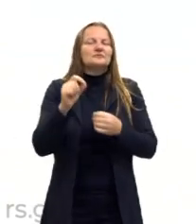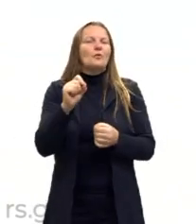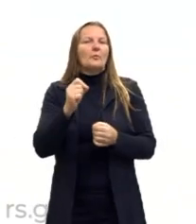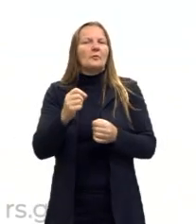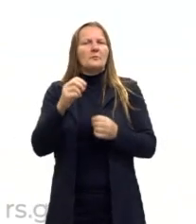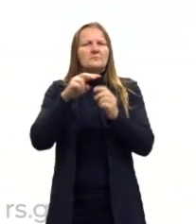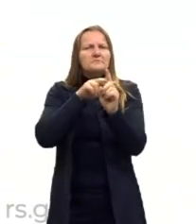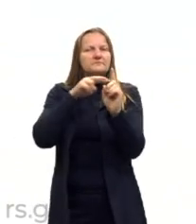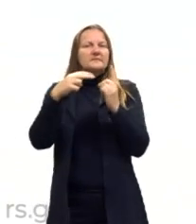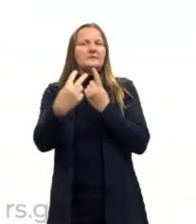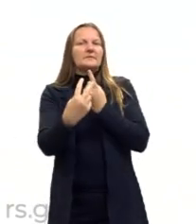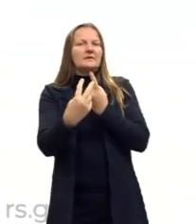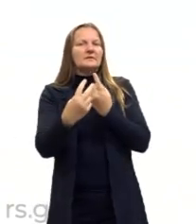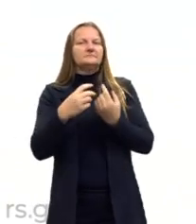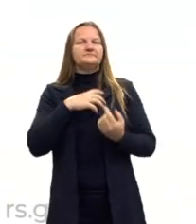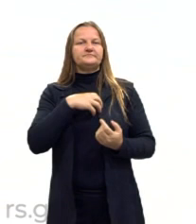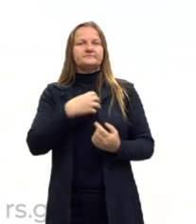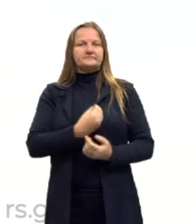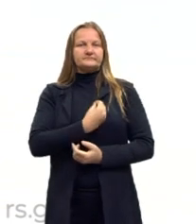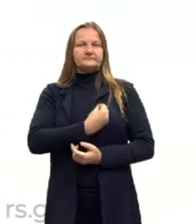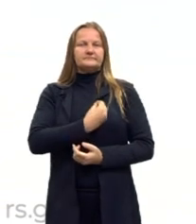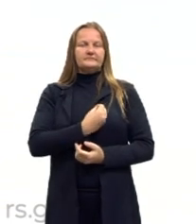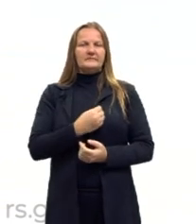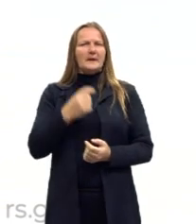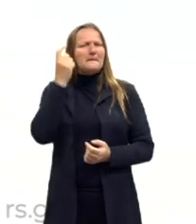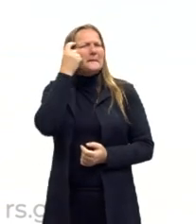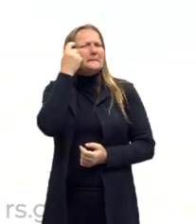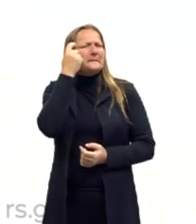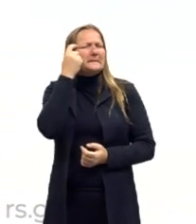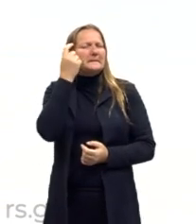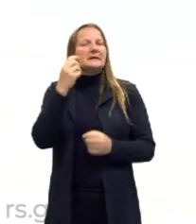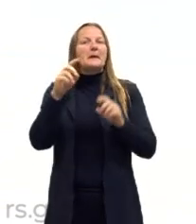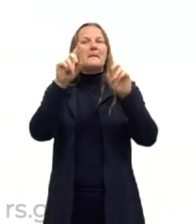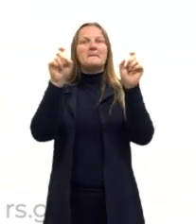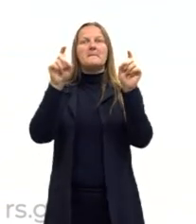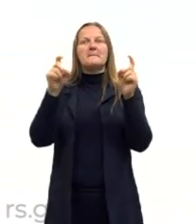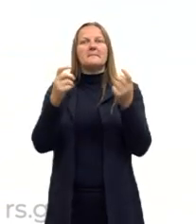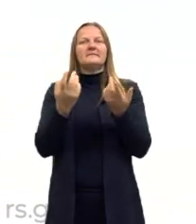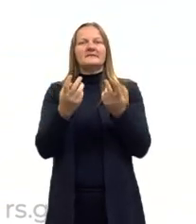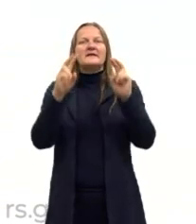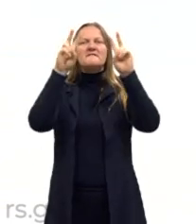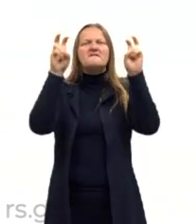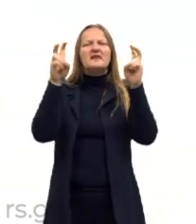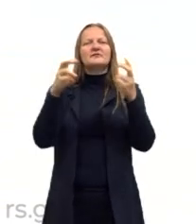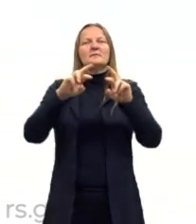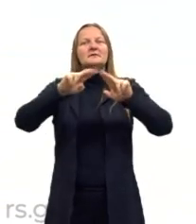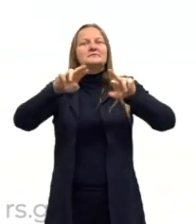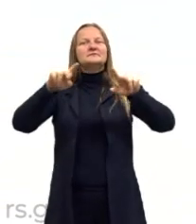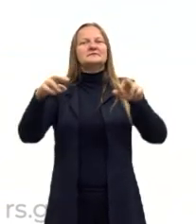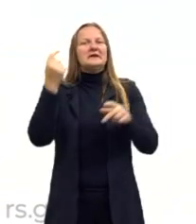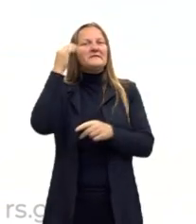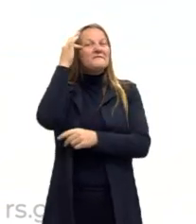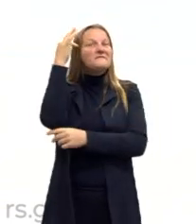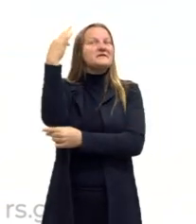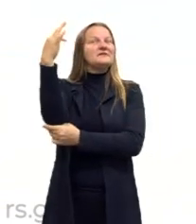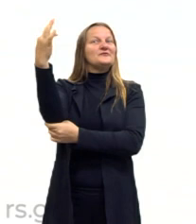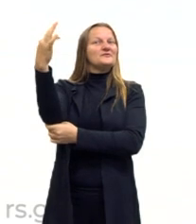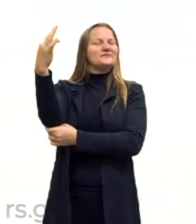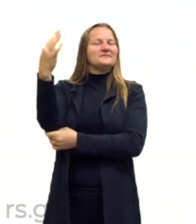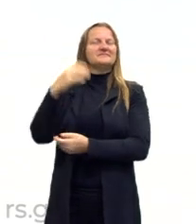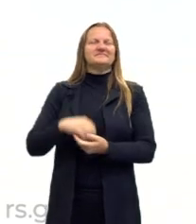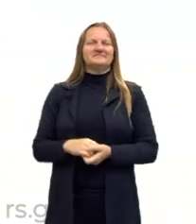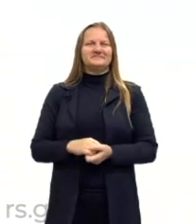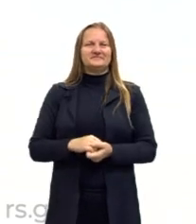essa a perspectiva que nós queremos para nossas vidas? Será que seremos felizes assim? Então esses são alguns dos problemas,